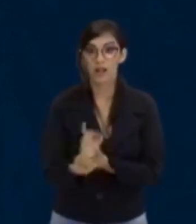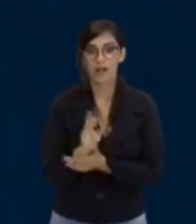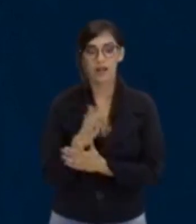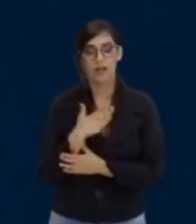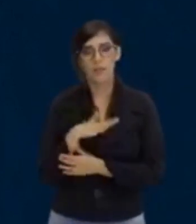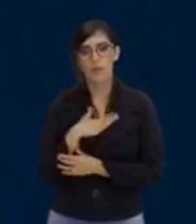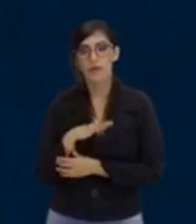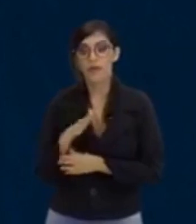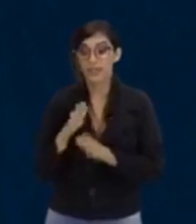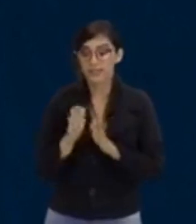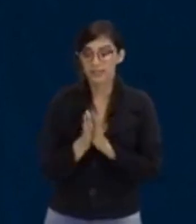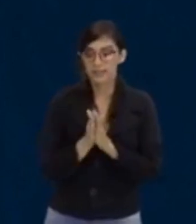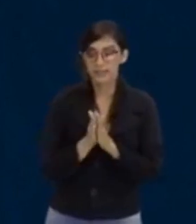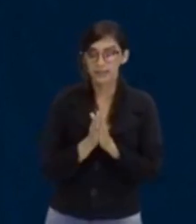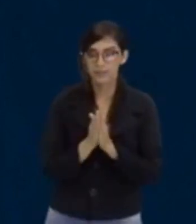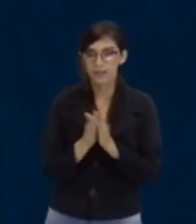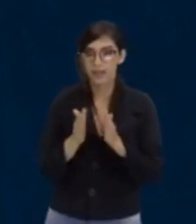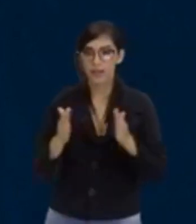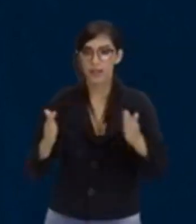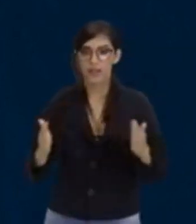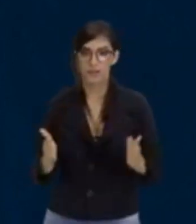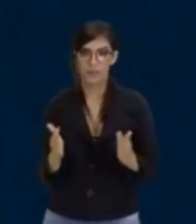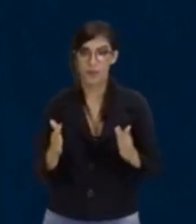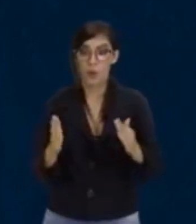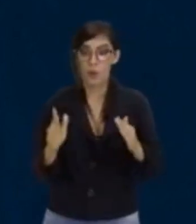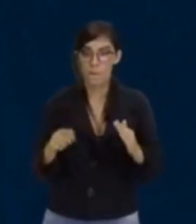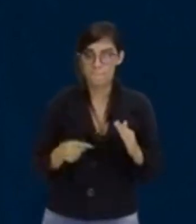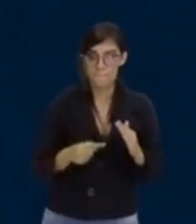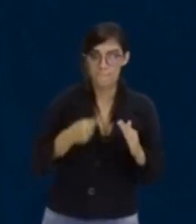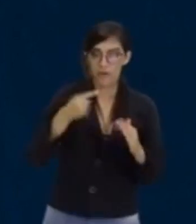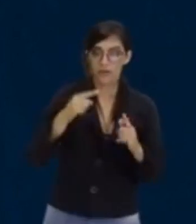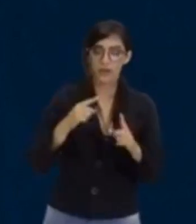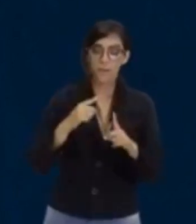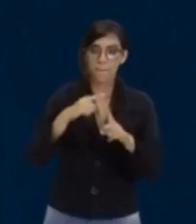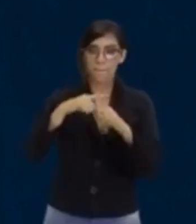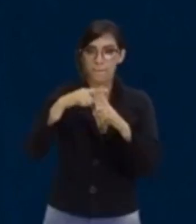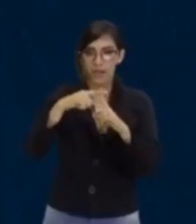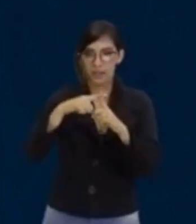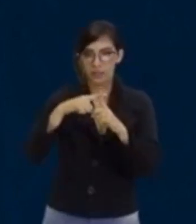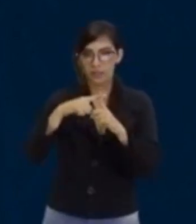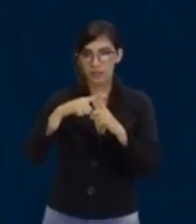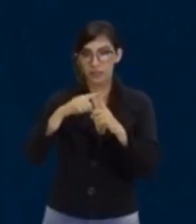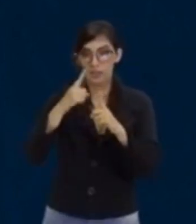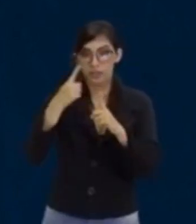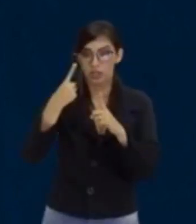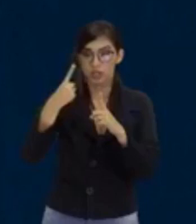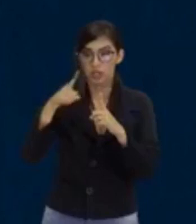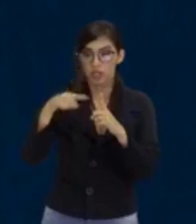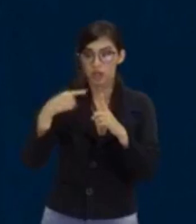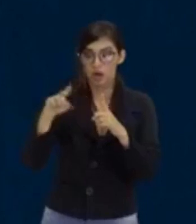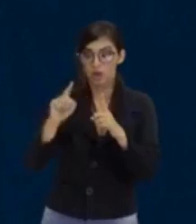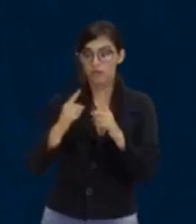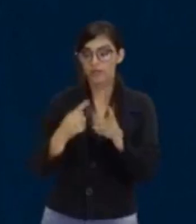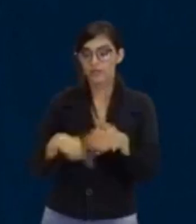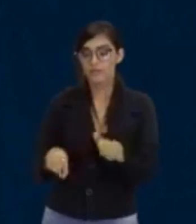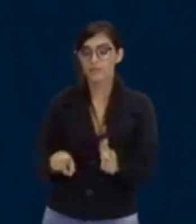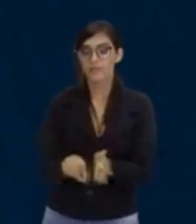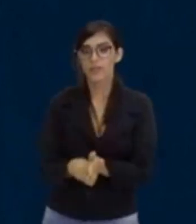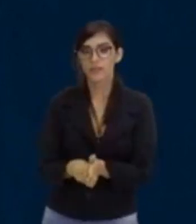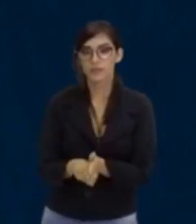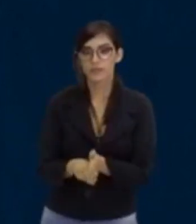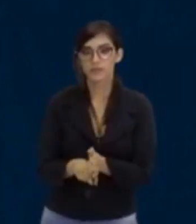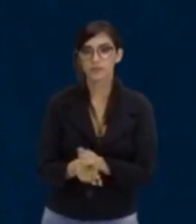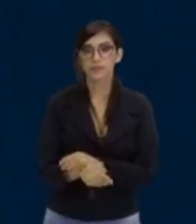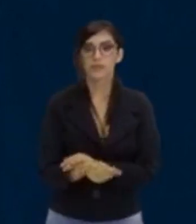e separar em duas contas. Uma que vai ser x igual, que eu vou chamar de x linha, 7,